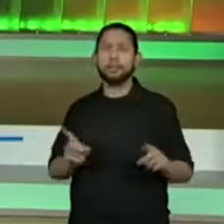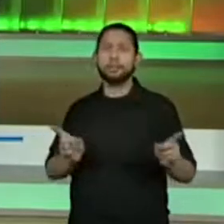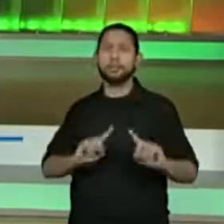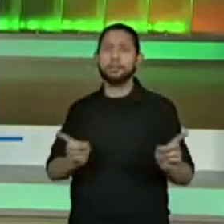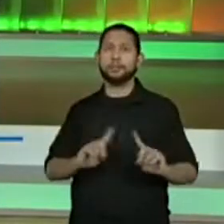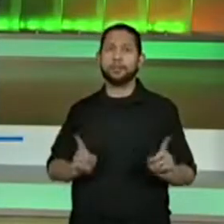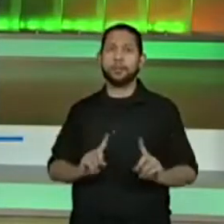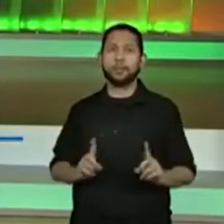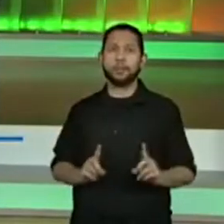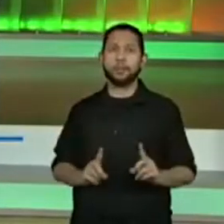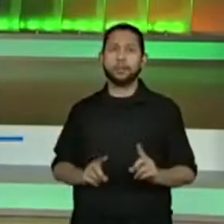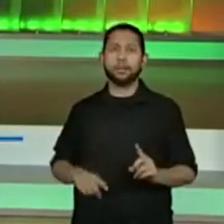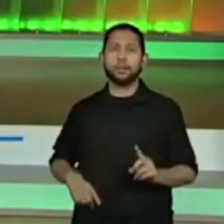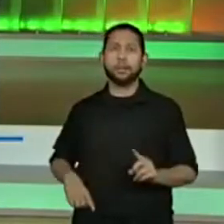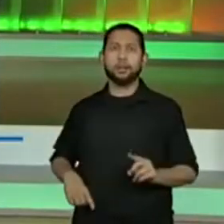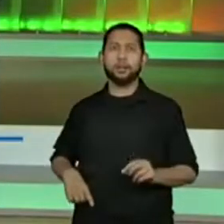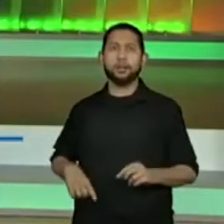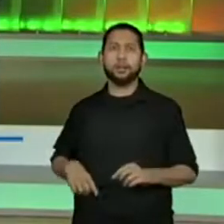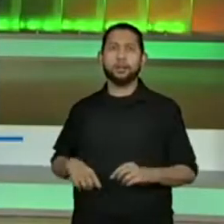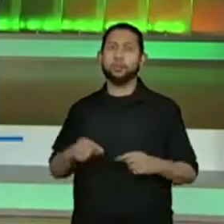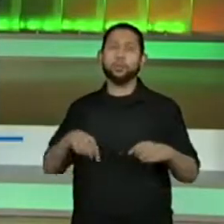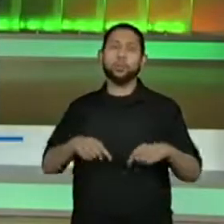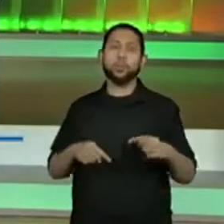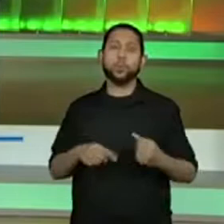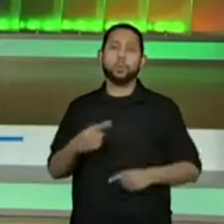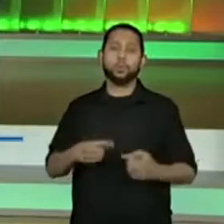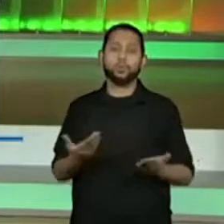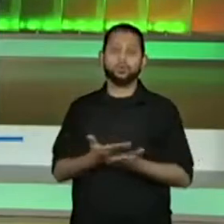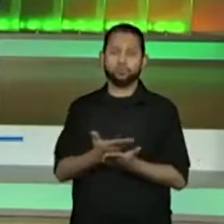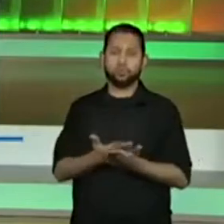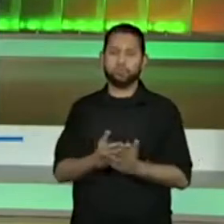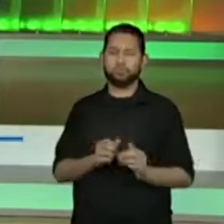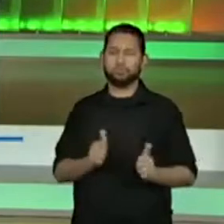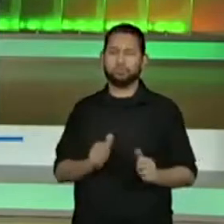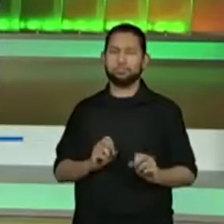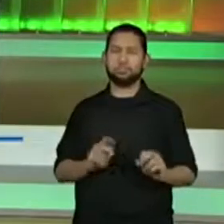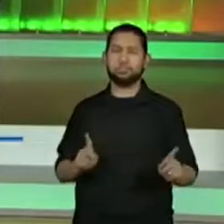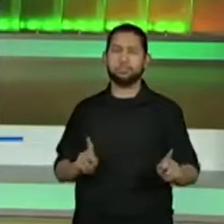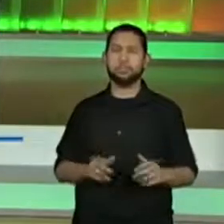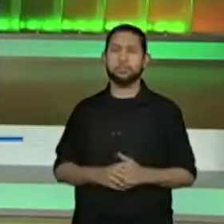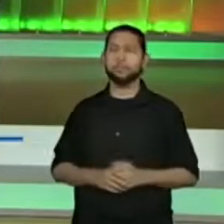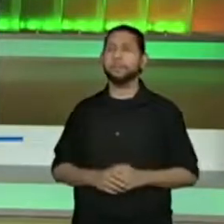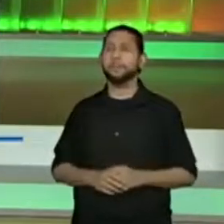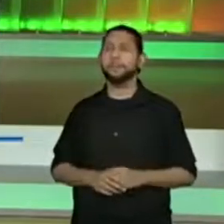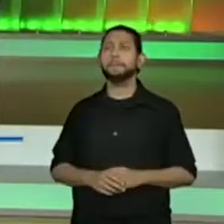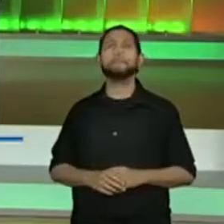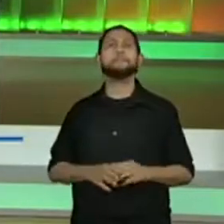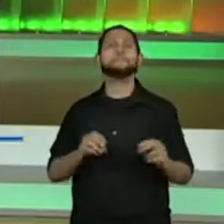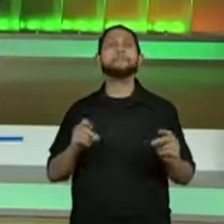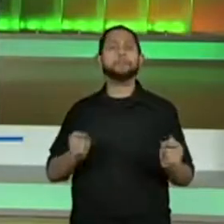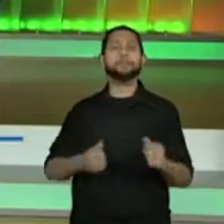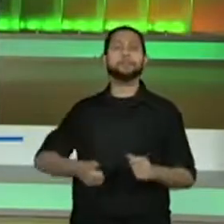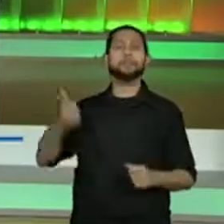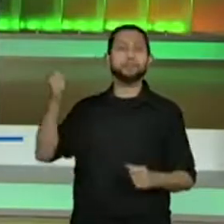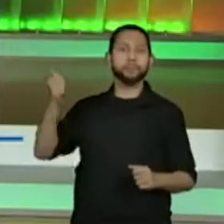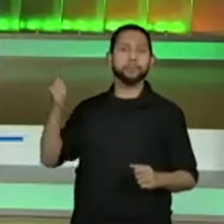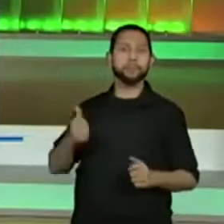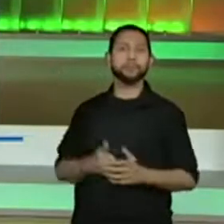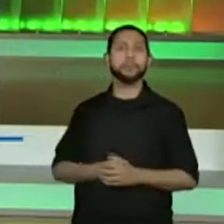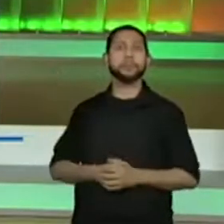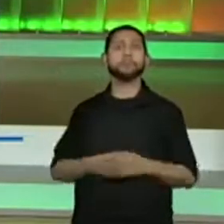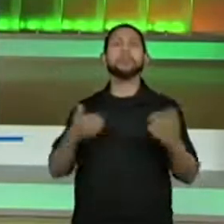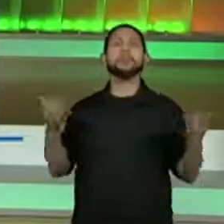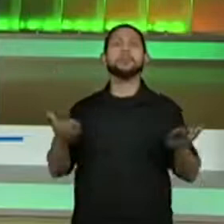no caso, na nossa aula de hoje, tá? Só fechando parênteses. Vamos lá, voltando.